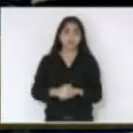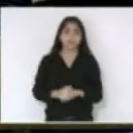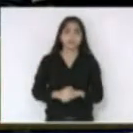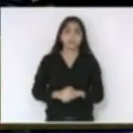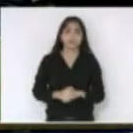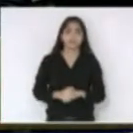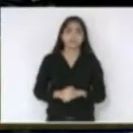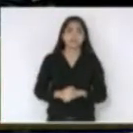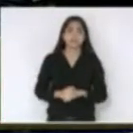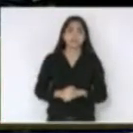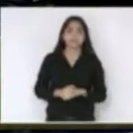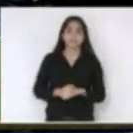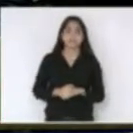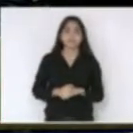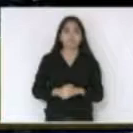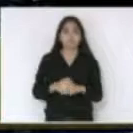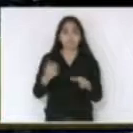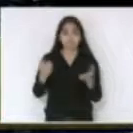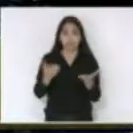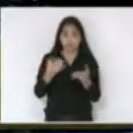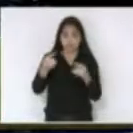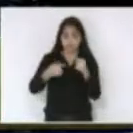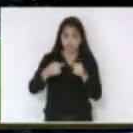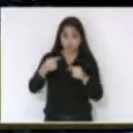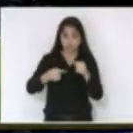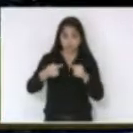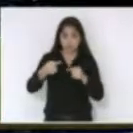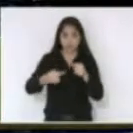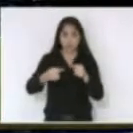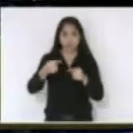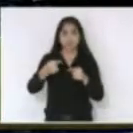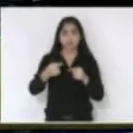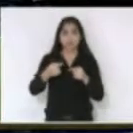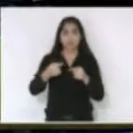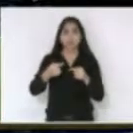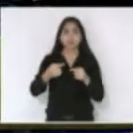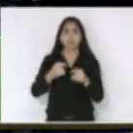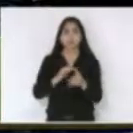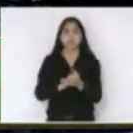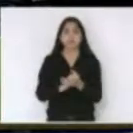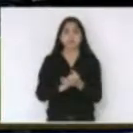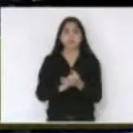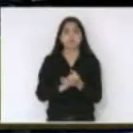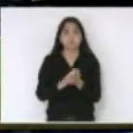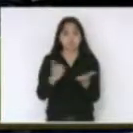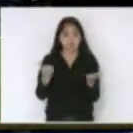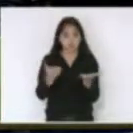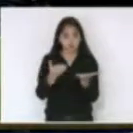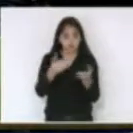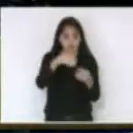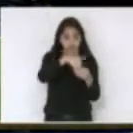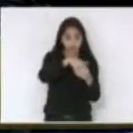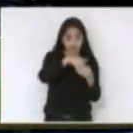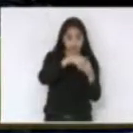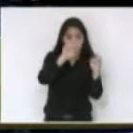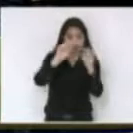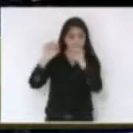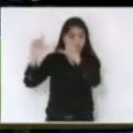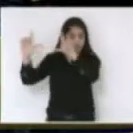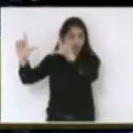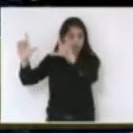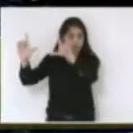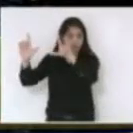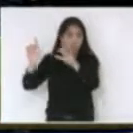outras providências em discussão nós vamos votar no painel